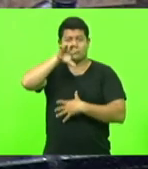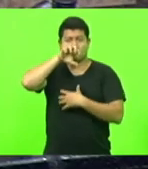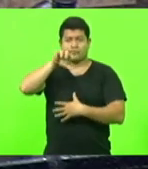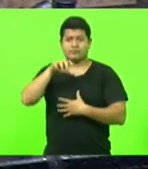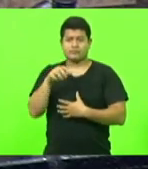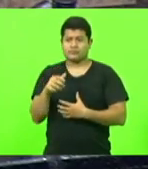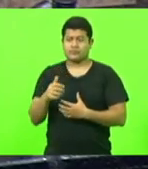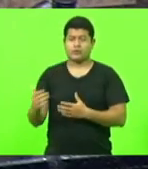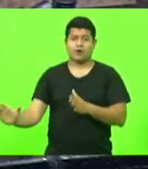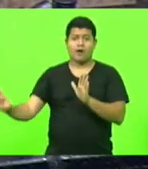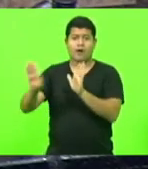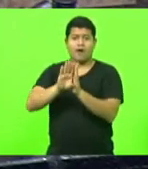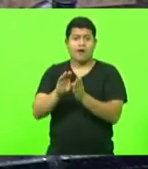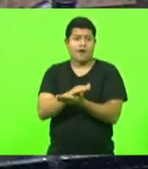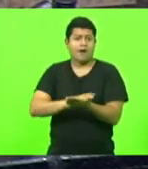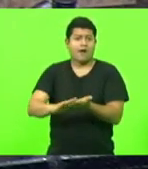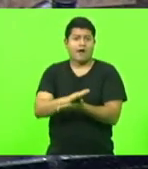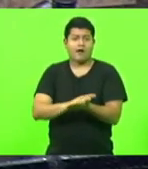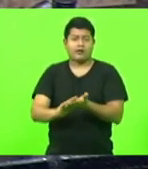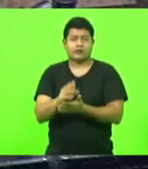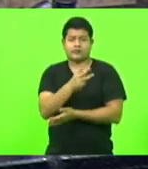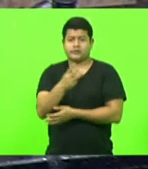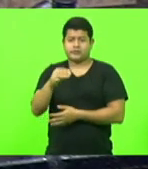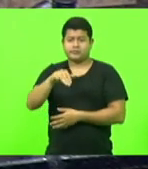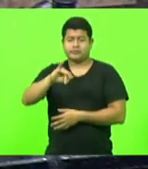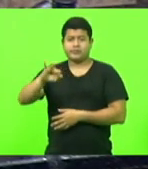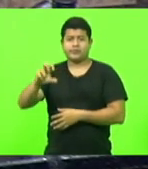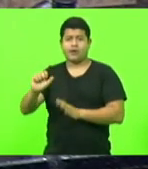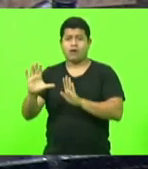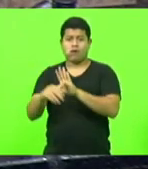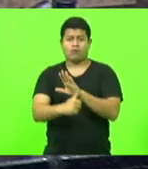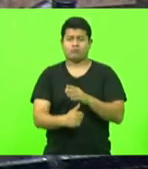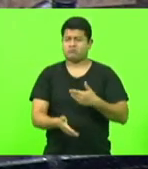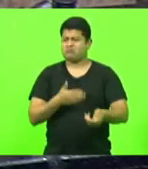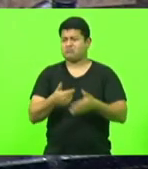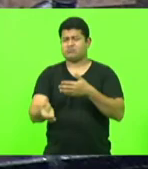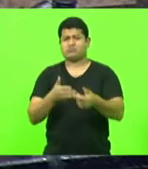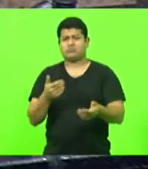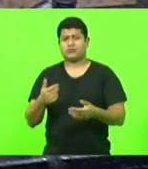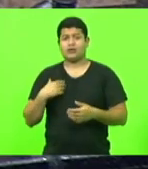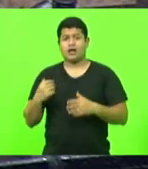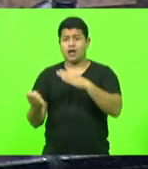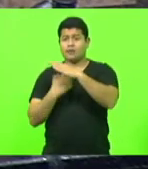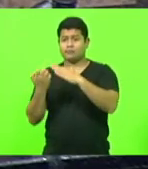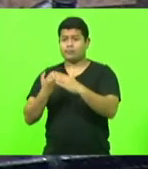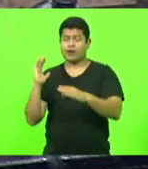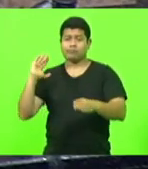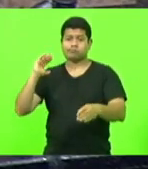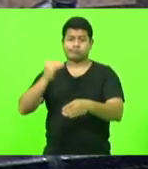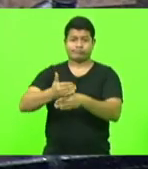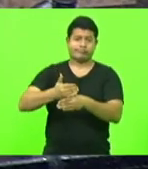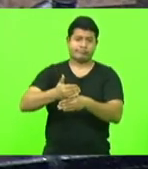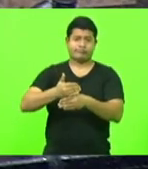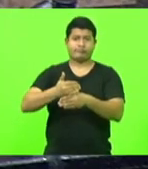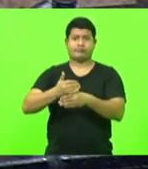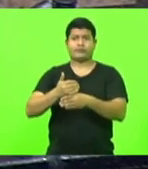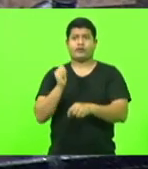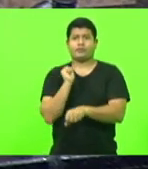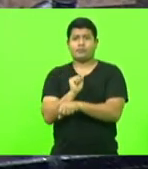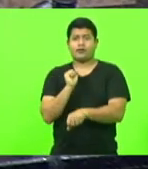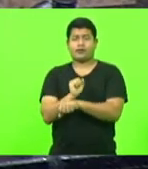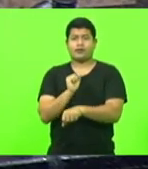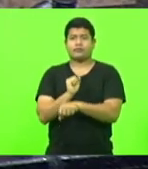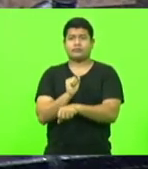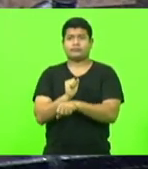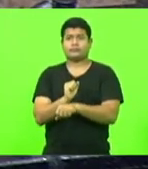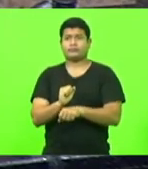porque ficaram sem respiradores naquele momento, um monte de empresa fechada esperando, à espera dos respiradores